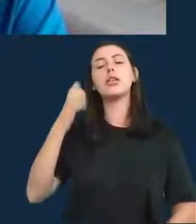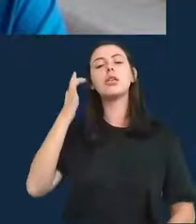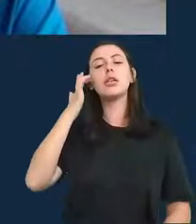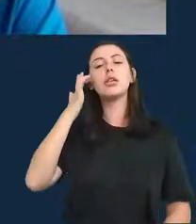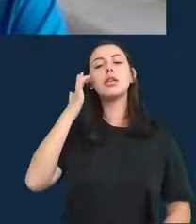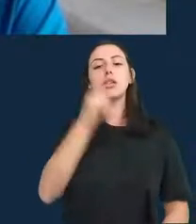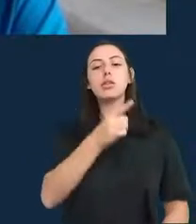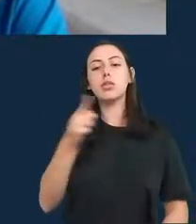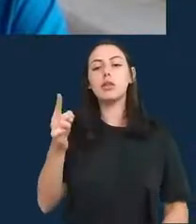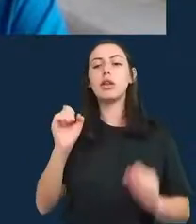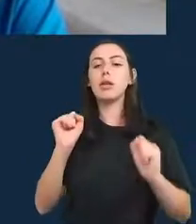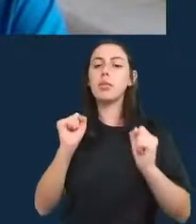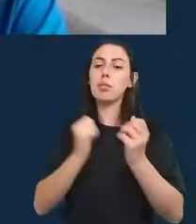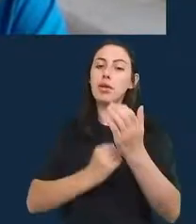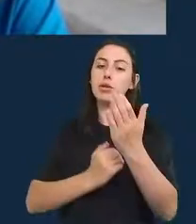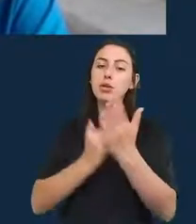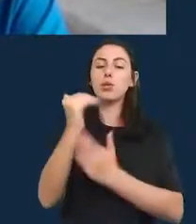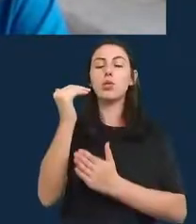entrando